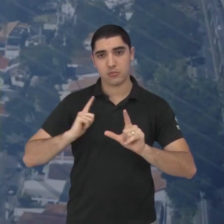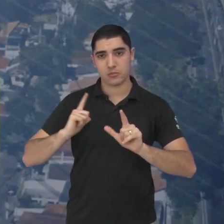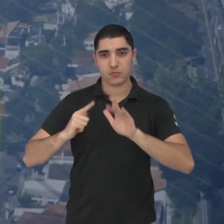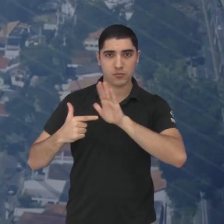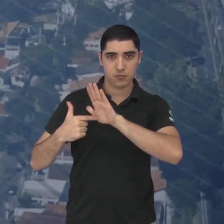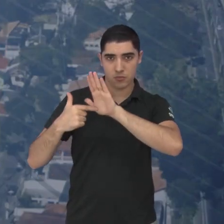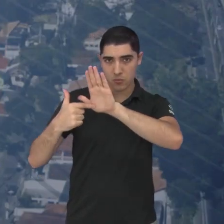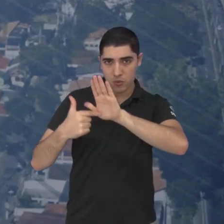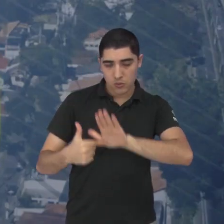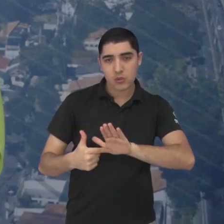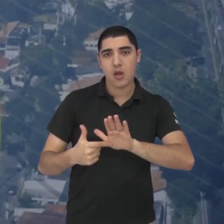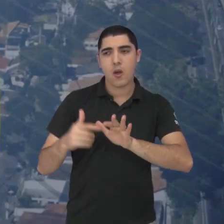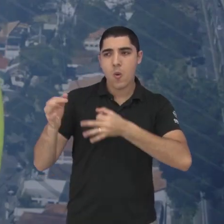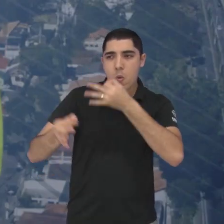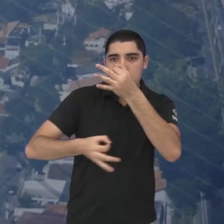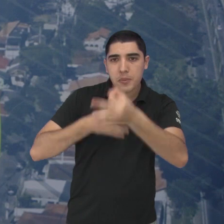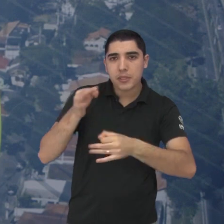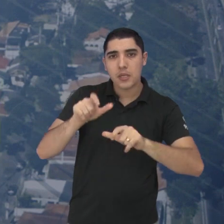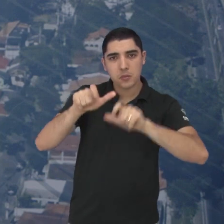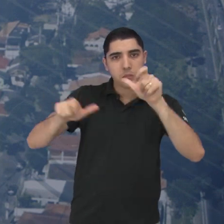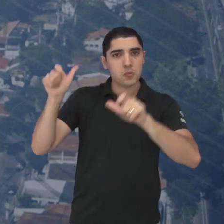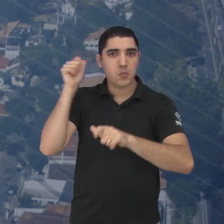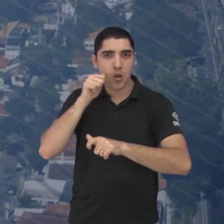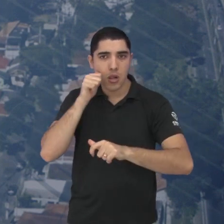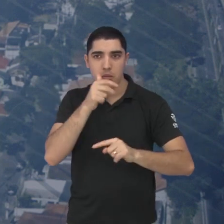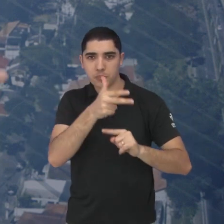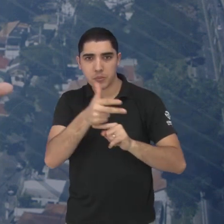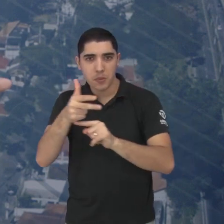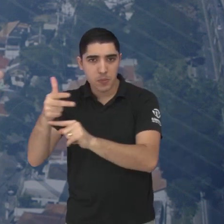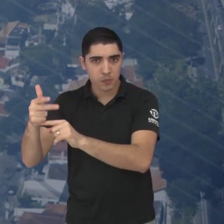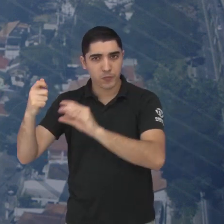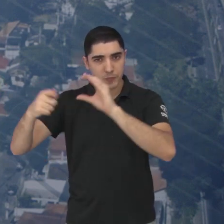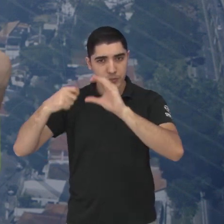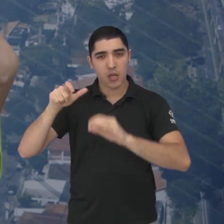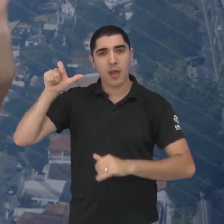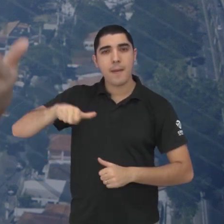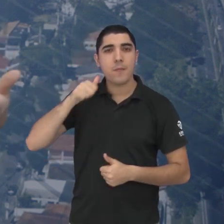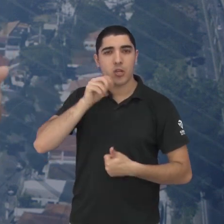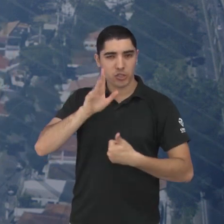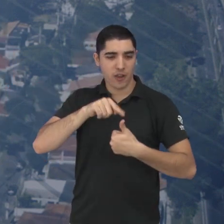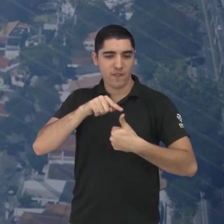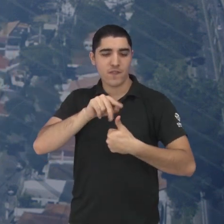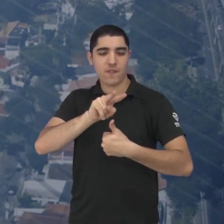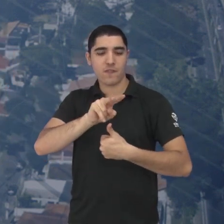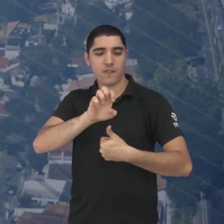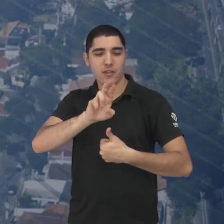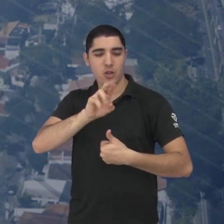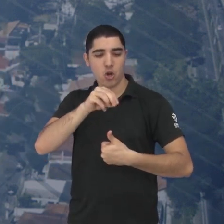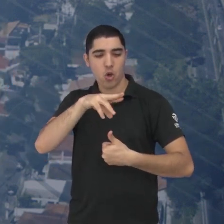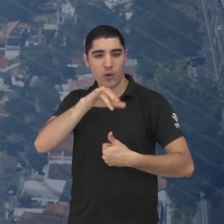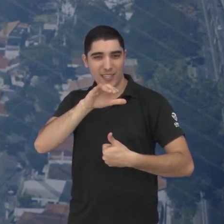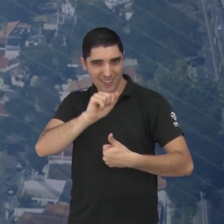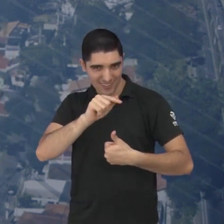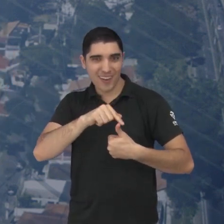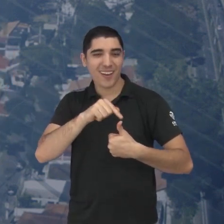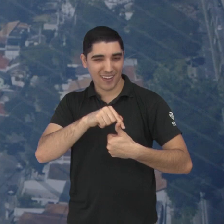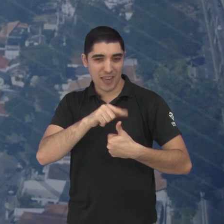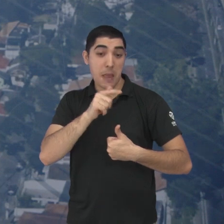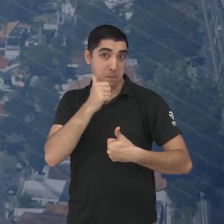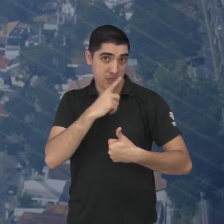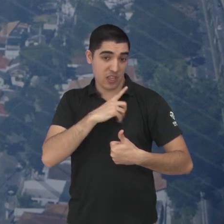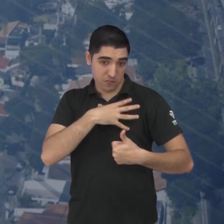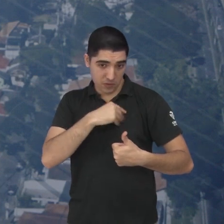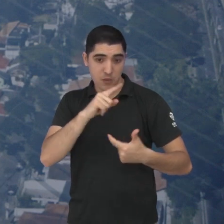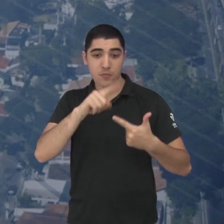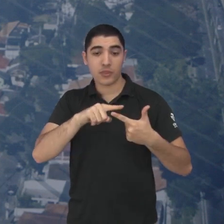exibindo alguns depoimentos de mulheres a gente já exibiu o da Verônica que é mãe da Naima que não tem vontade